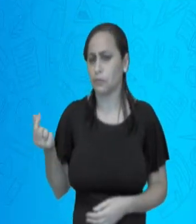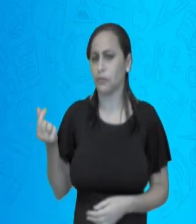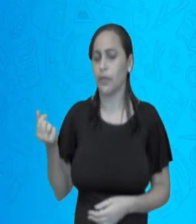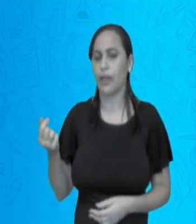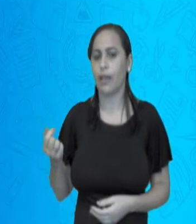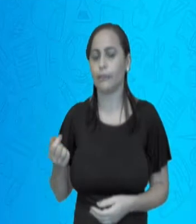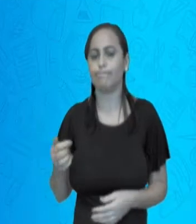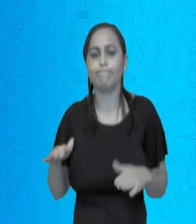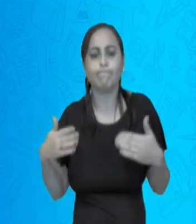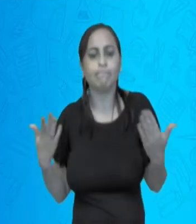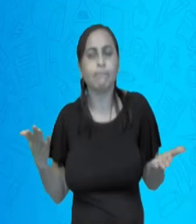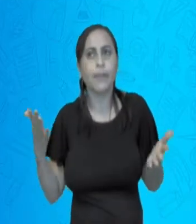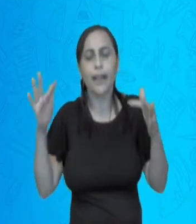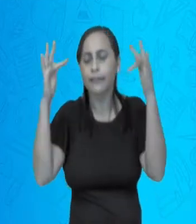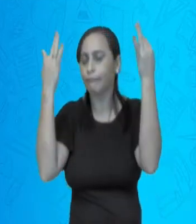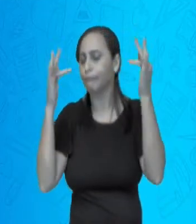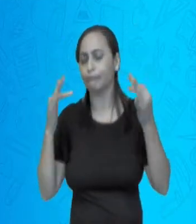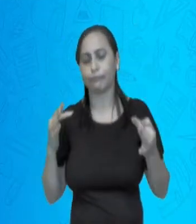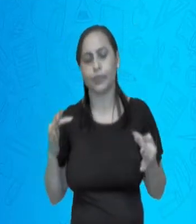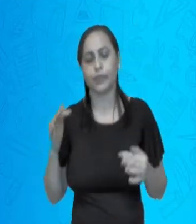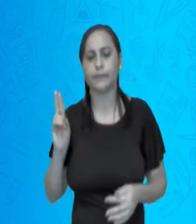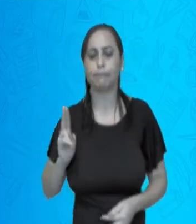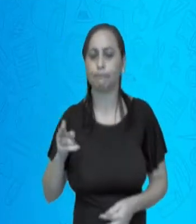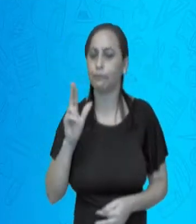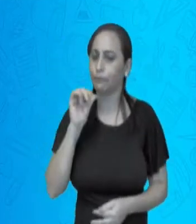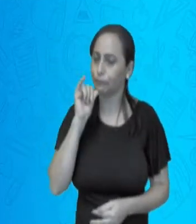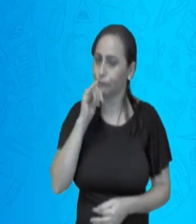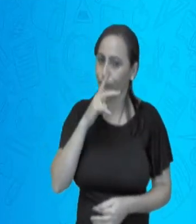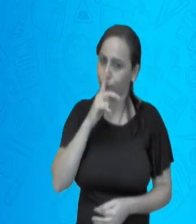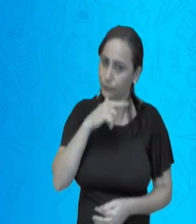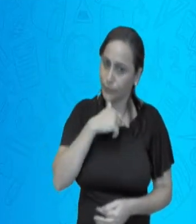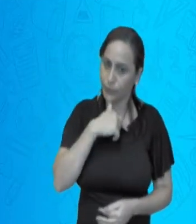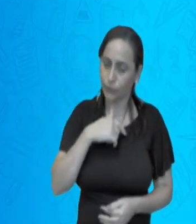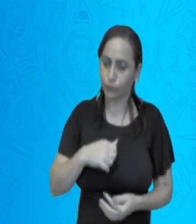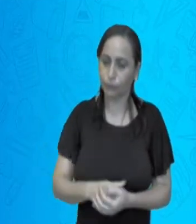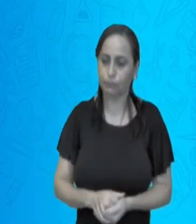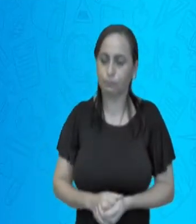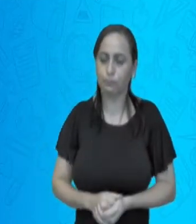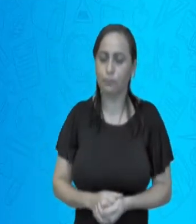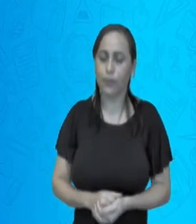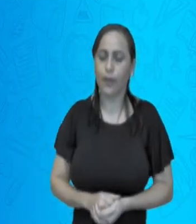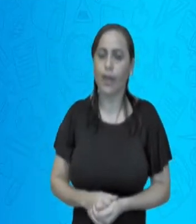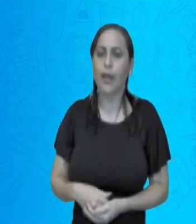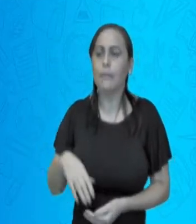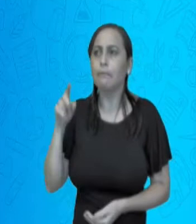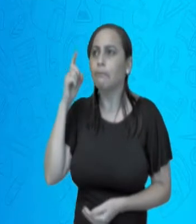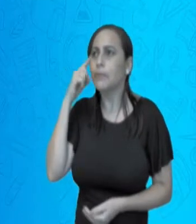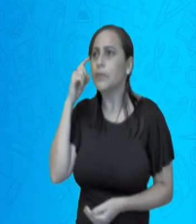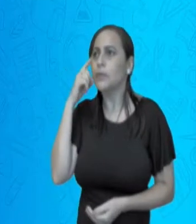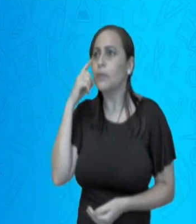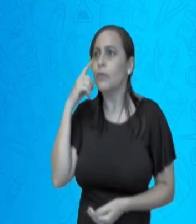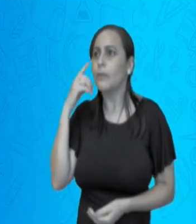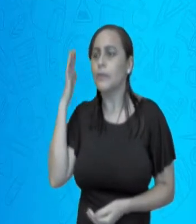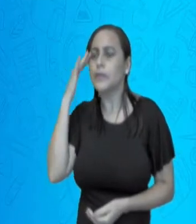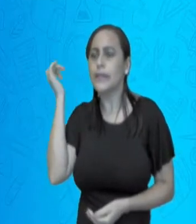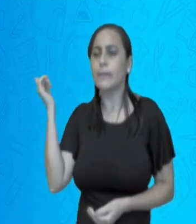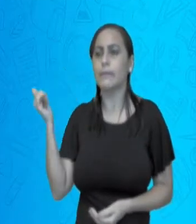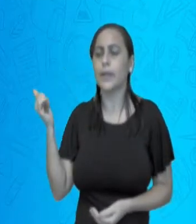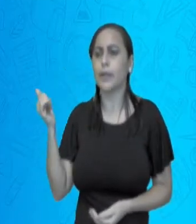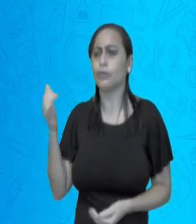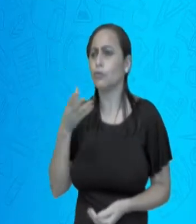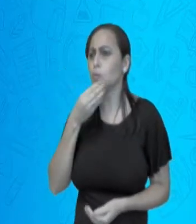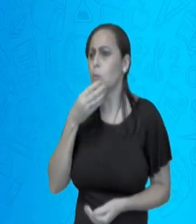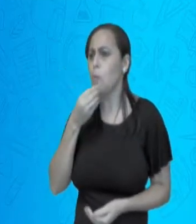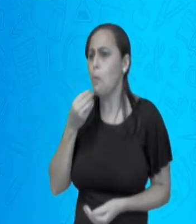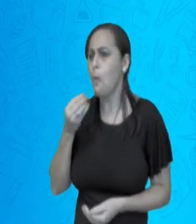ferreiro que morava lá na vila que era muito feliz e ele começou a pensar, como assim um ferreiro pobre de